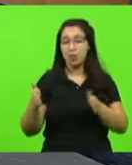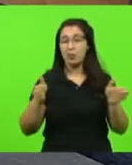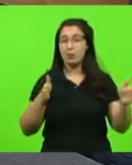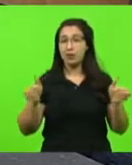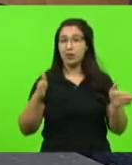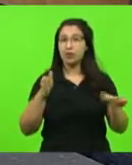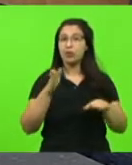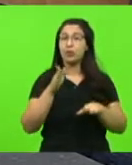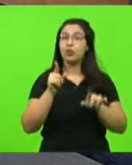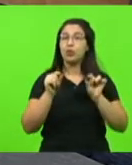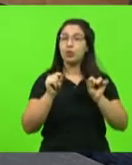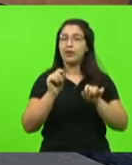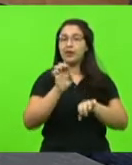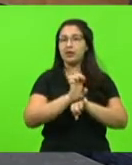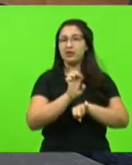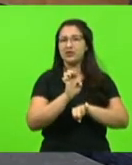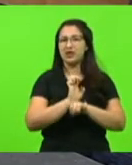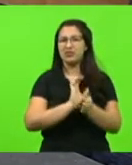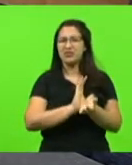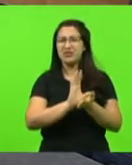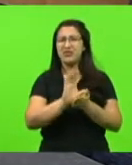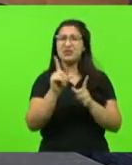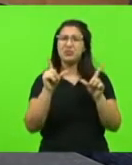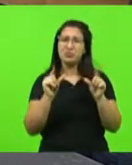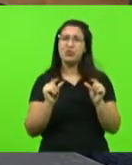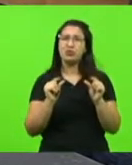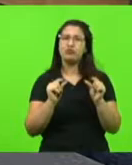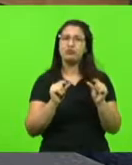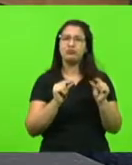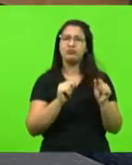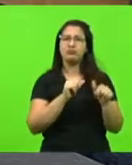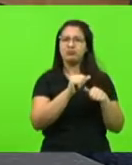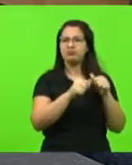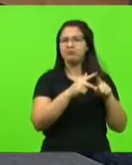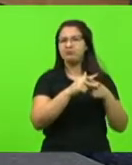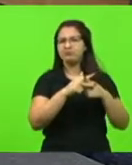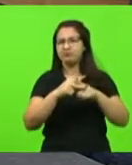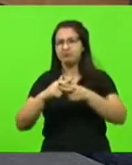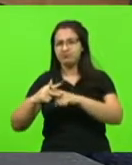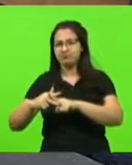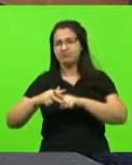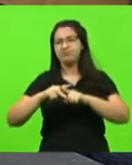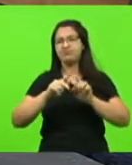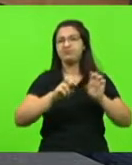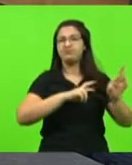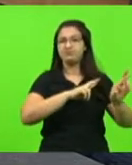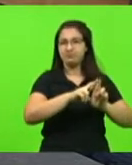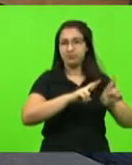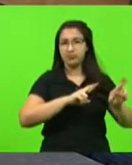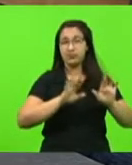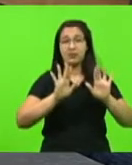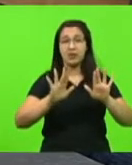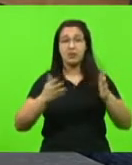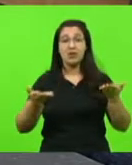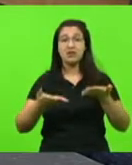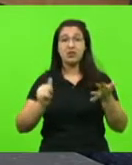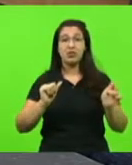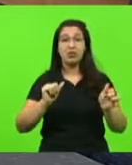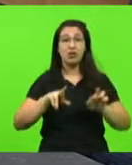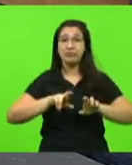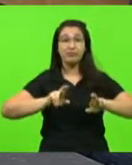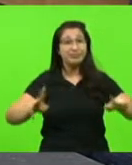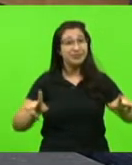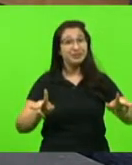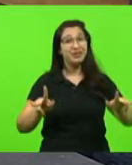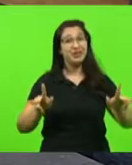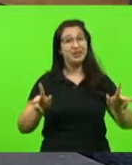investia muito poucos recursos na manutenção de rodovias, o contrário do que está acontecendo no momento,